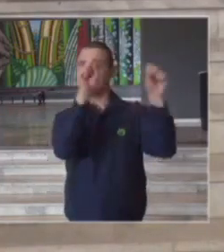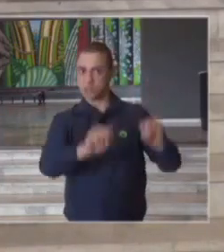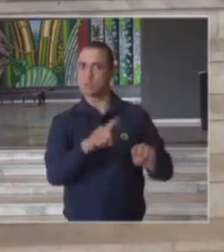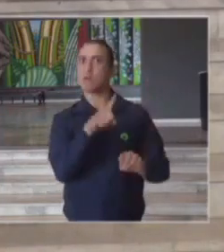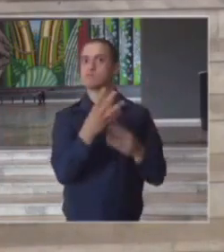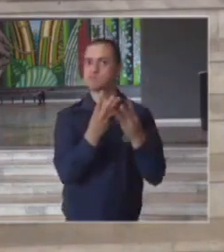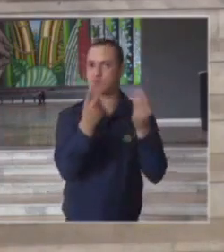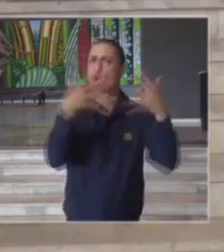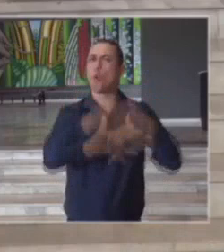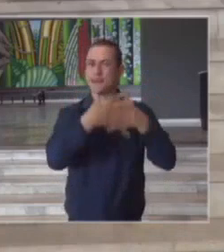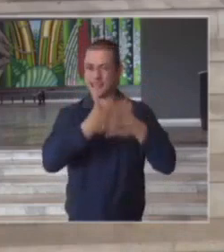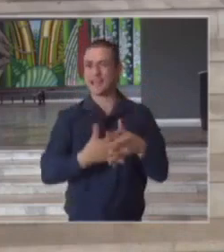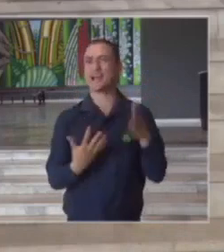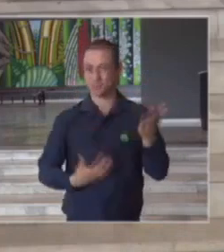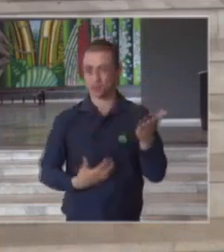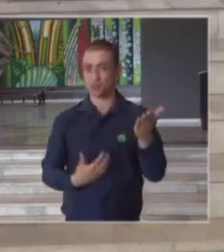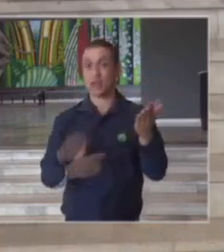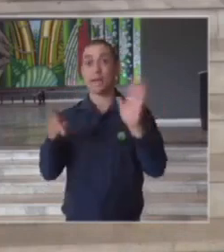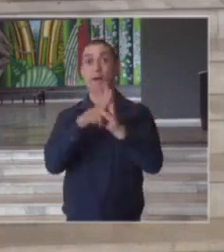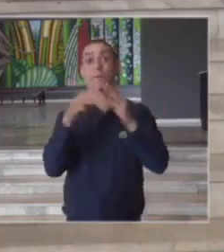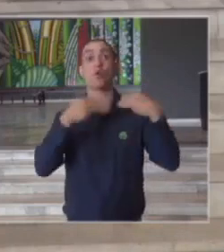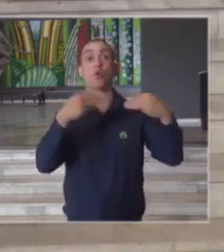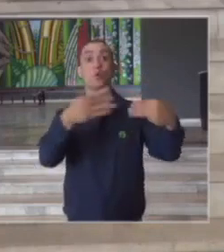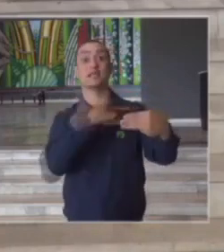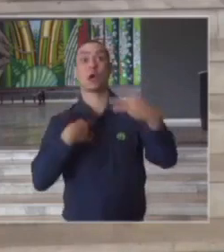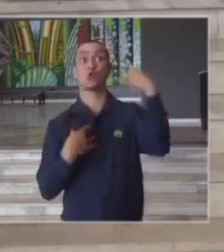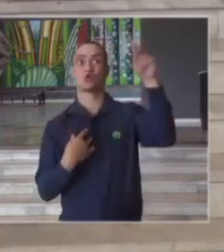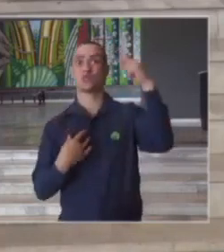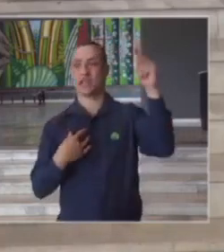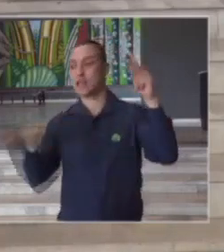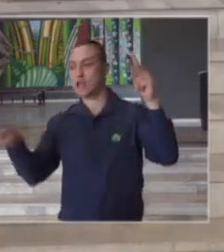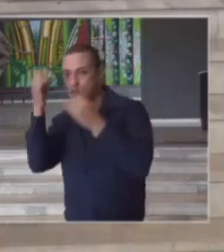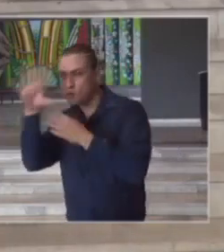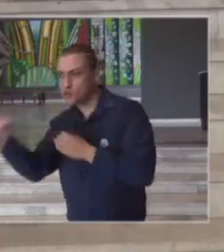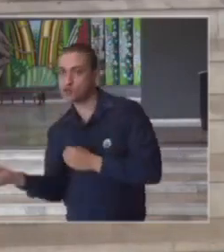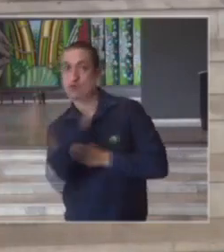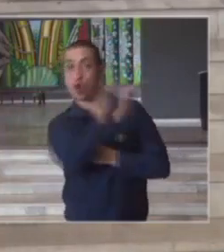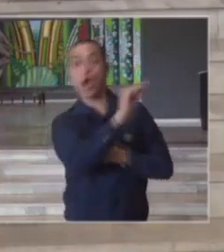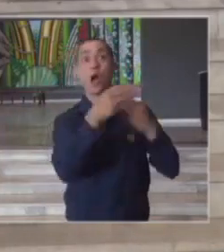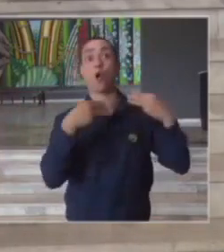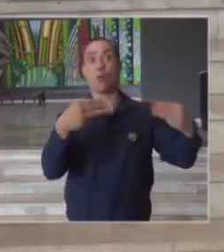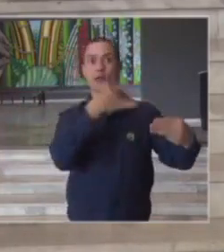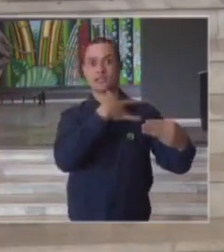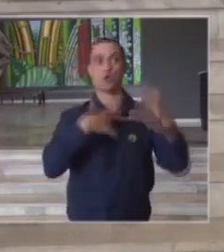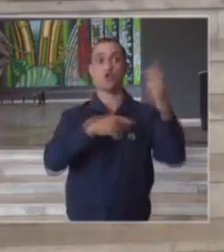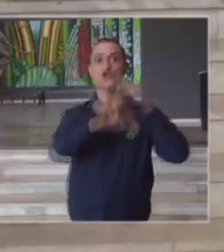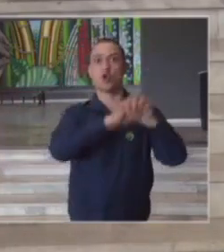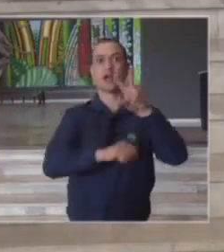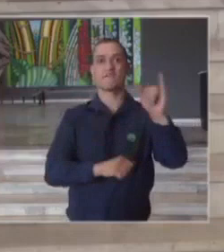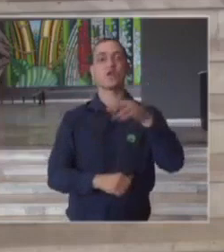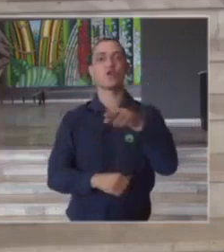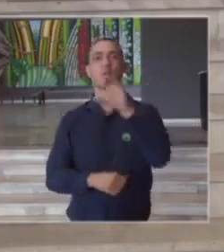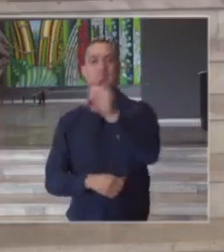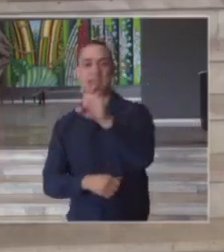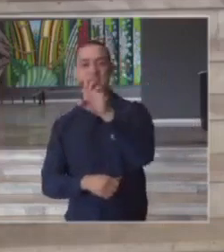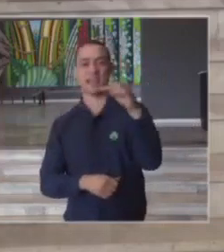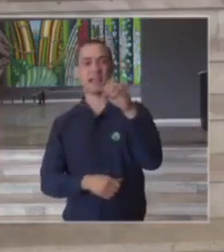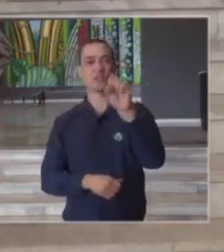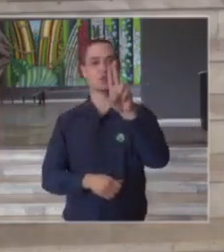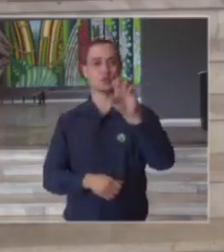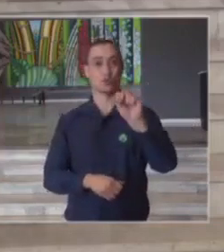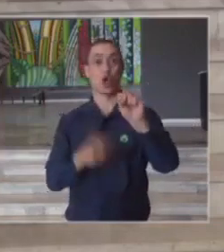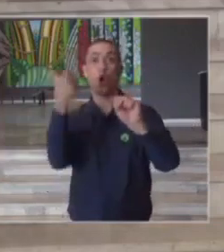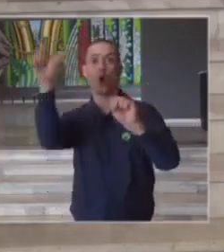bastante complicado que é do Ministério da Saúde ele está trocando trocando isso para o ESUS que é um outro